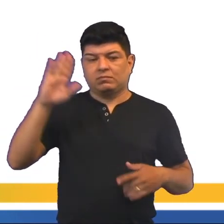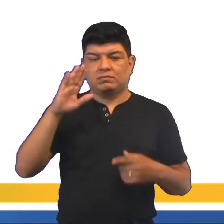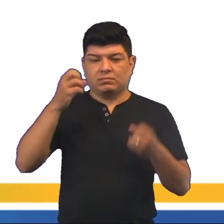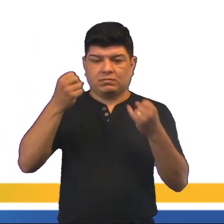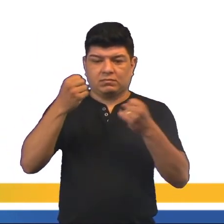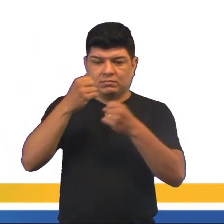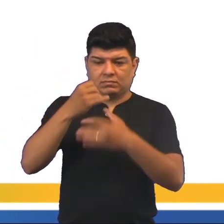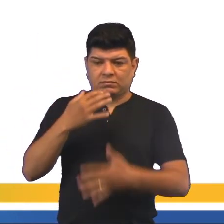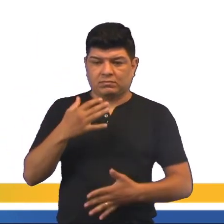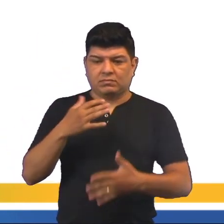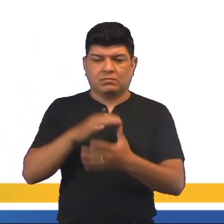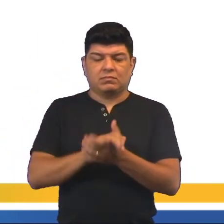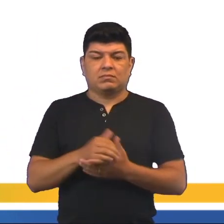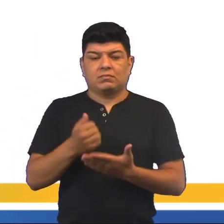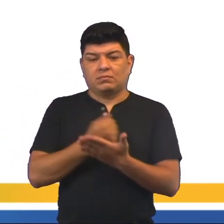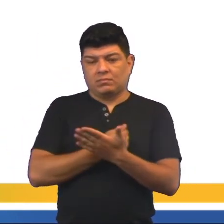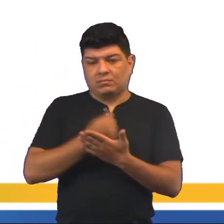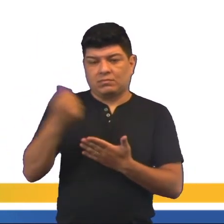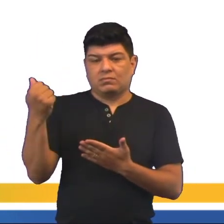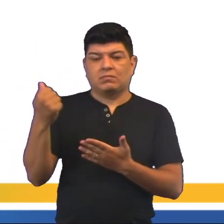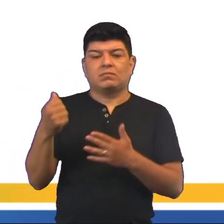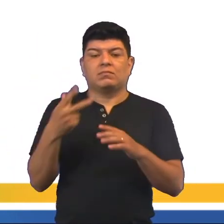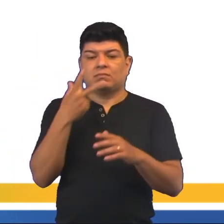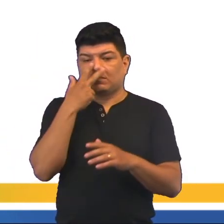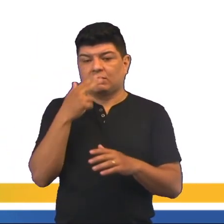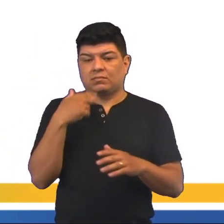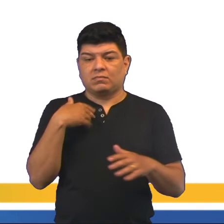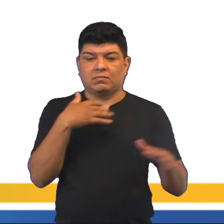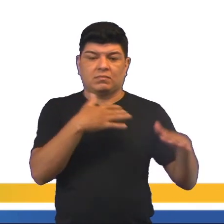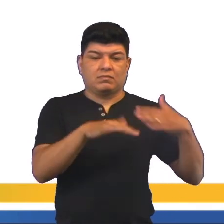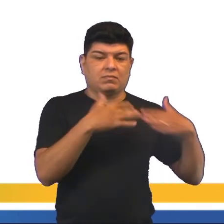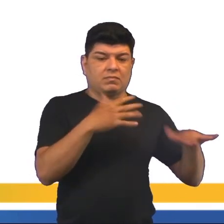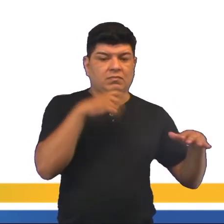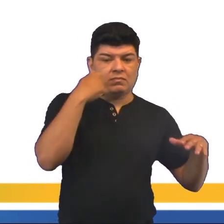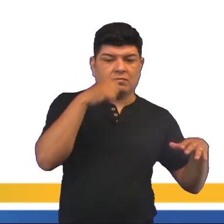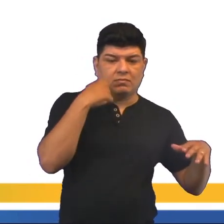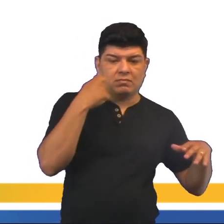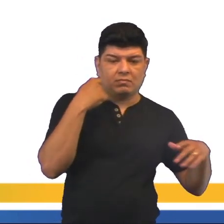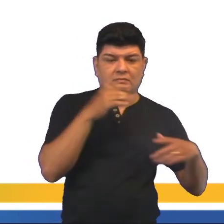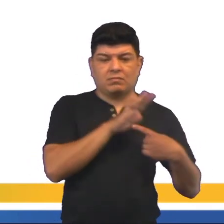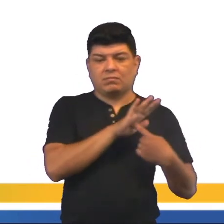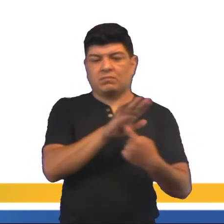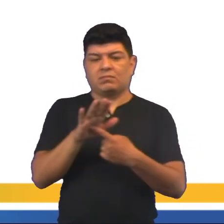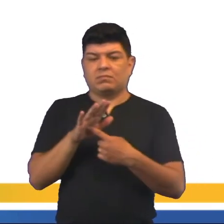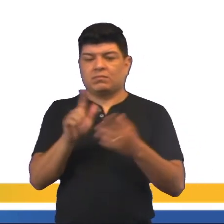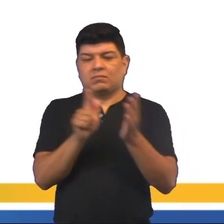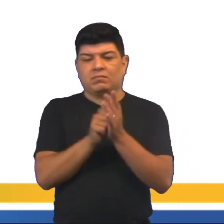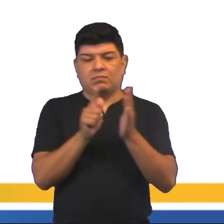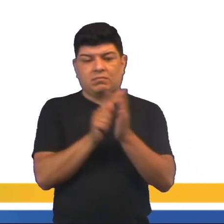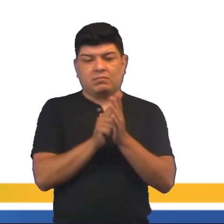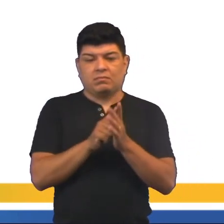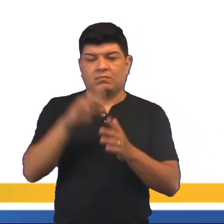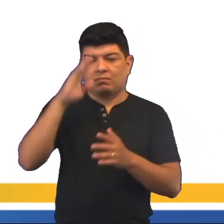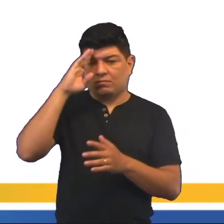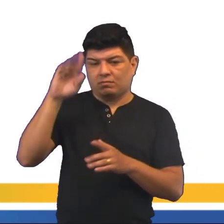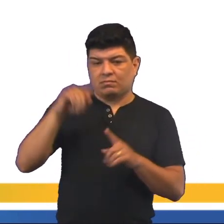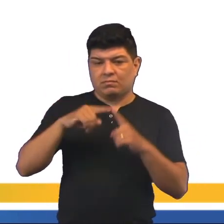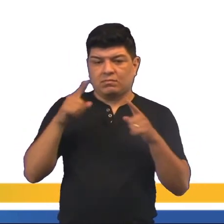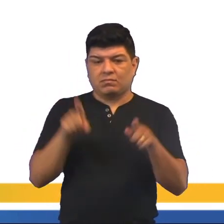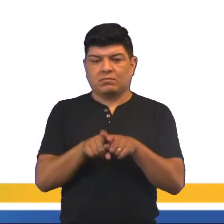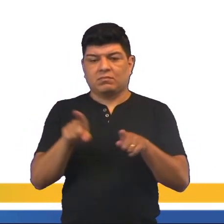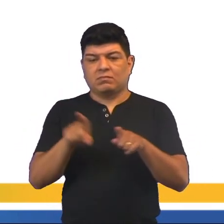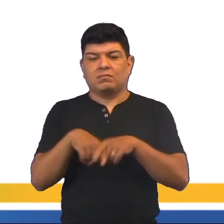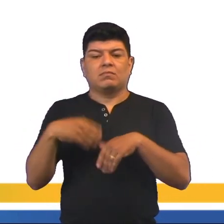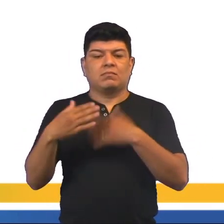descritos abaixo, né? A ação se diz não apenas dos movimentos do ator na apresentação do seu papel, mas